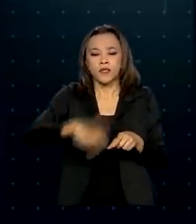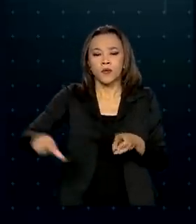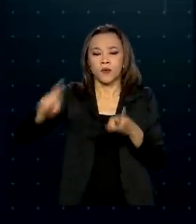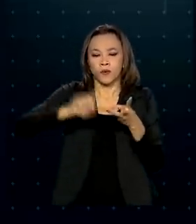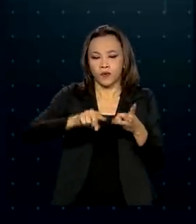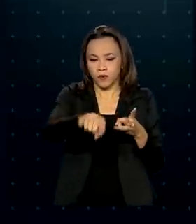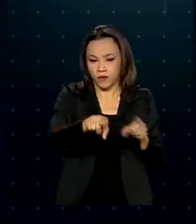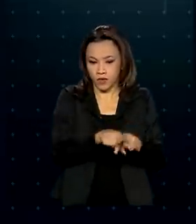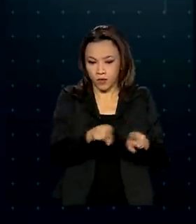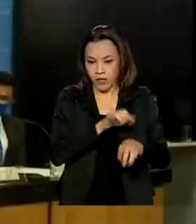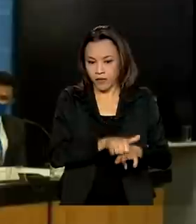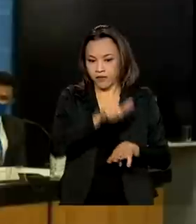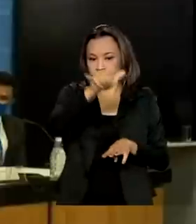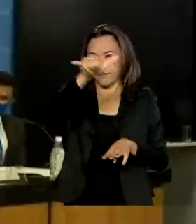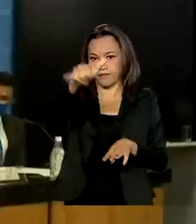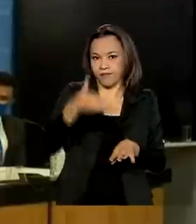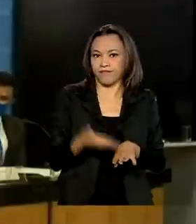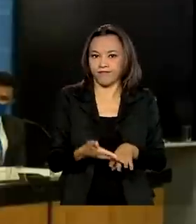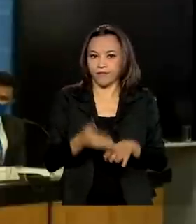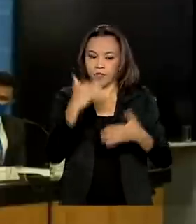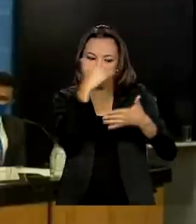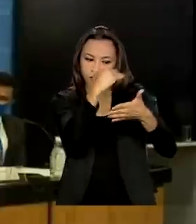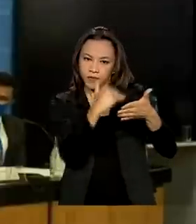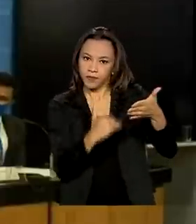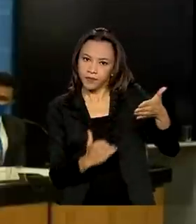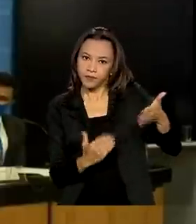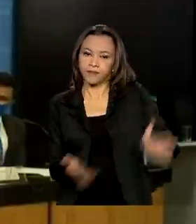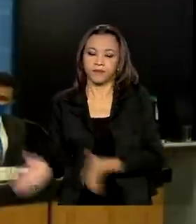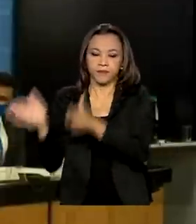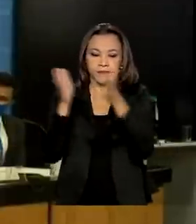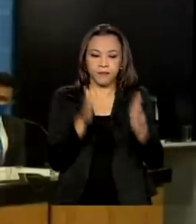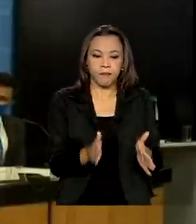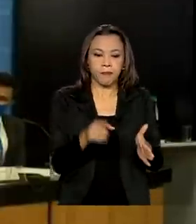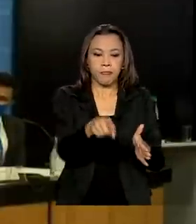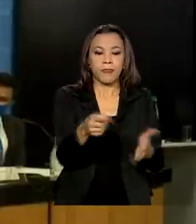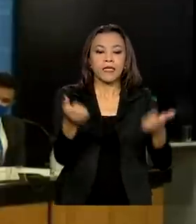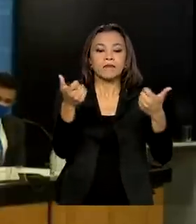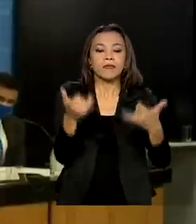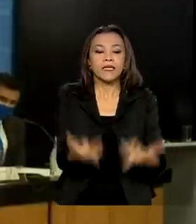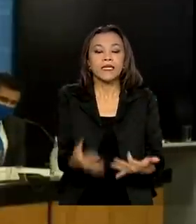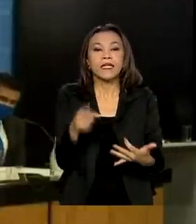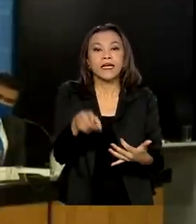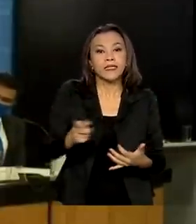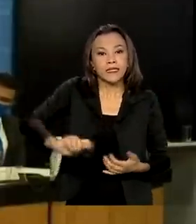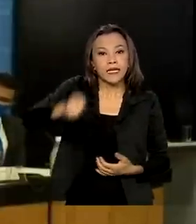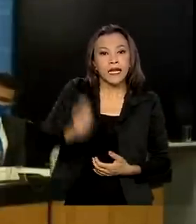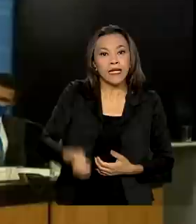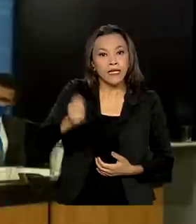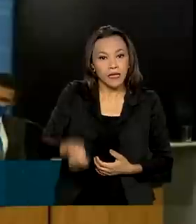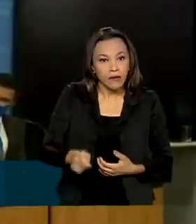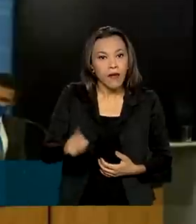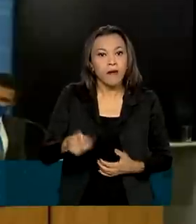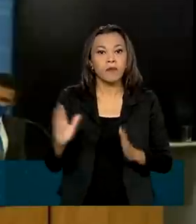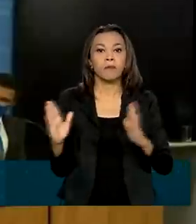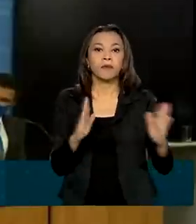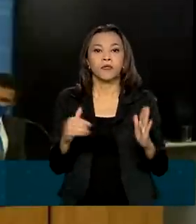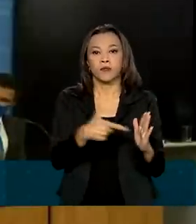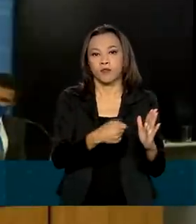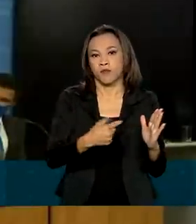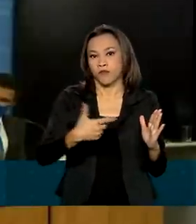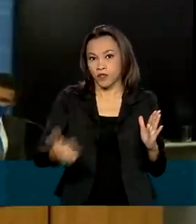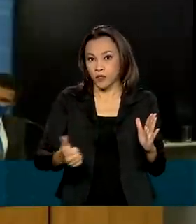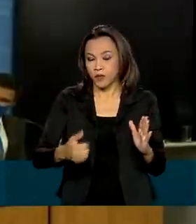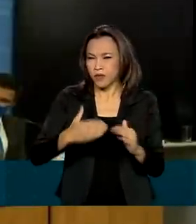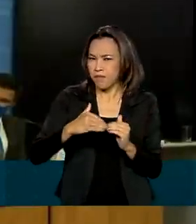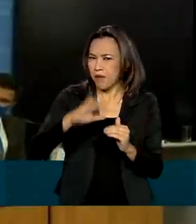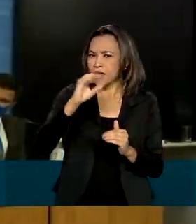Viracopos, em Campinas. Esses investimentos, decorrentes desses leilões previstos para 2021, que ultrapassam R$